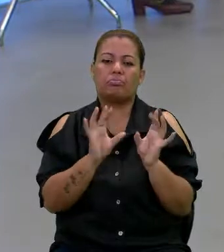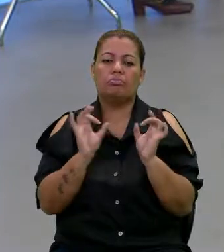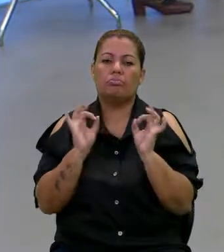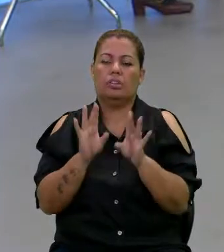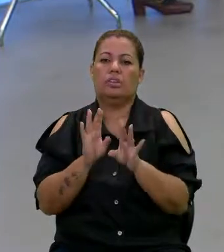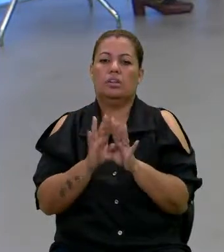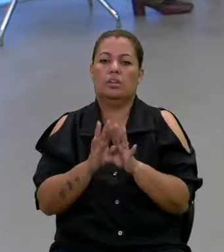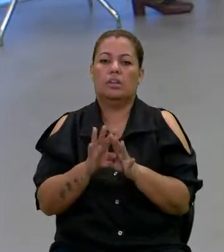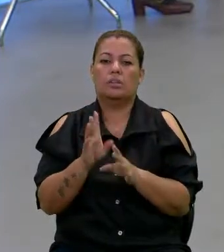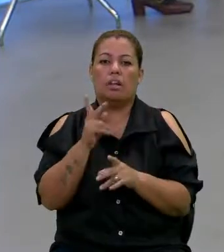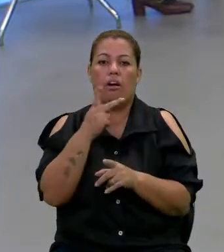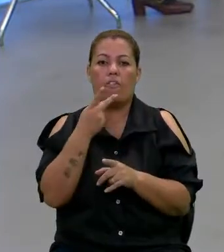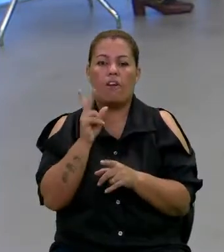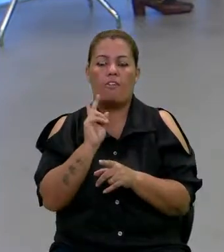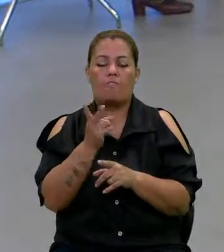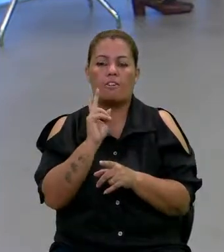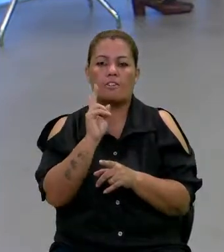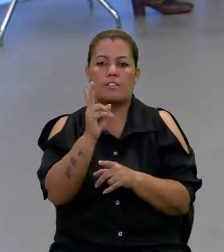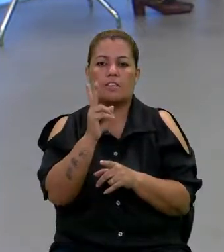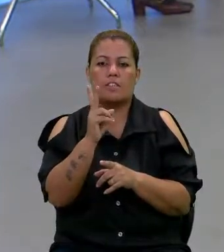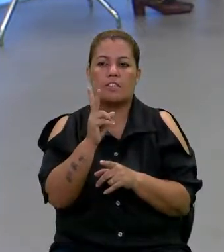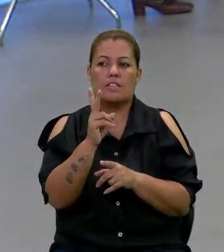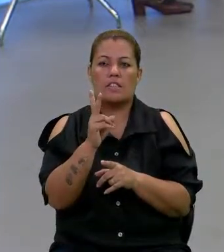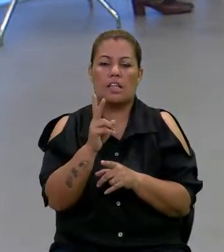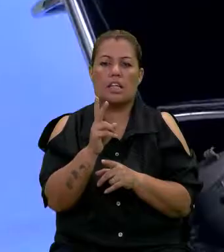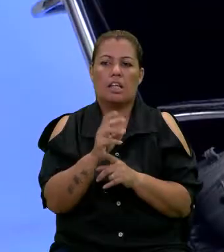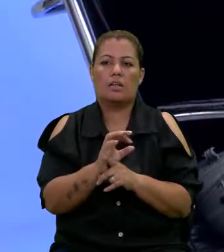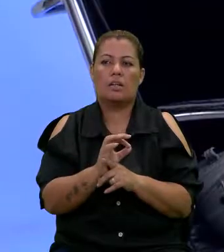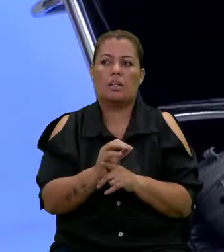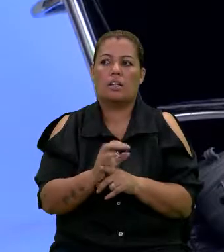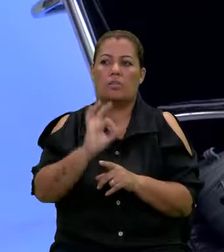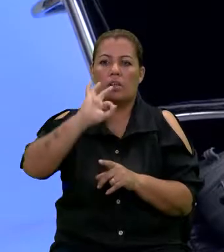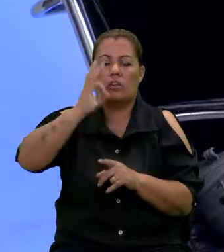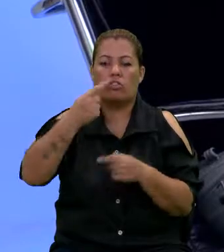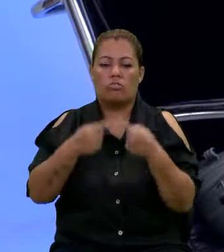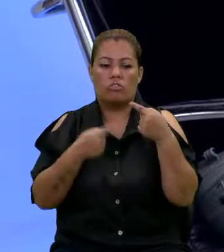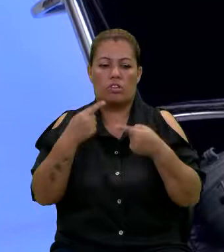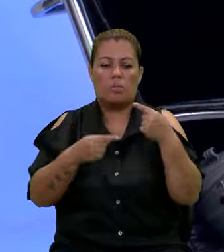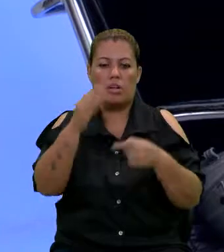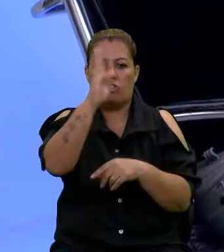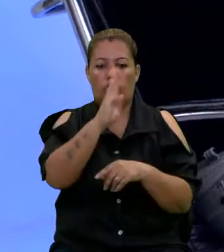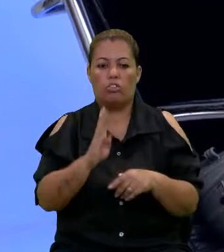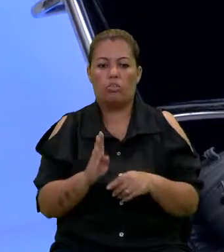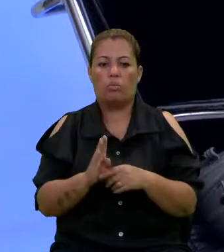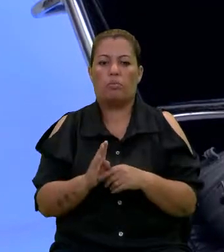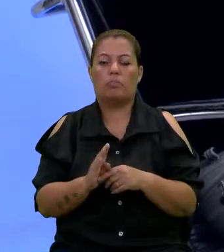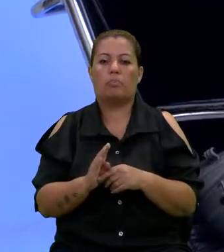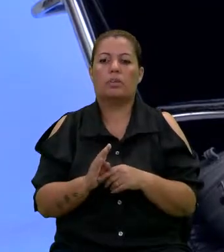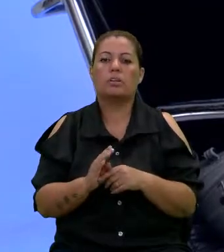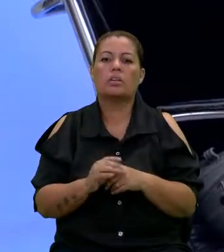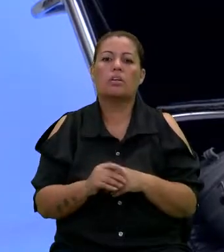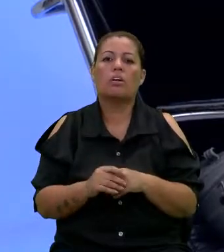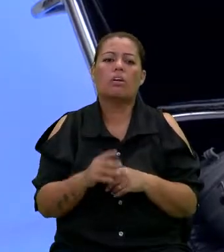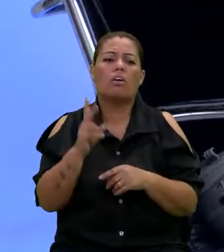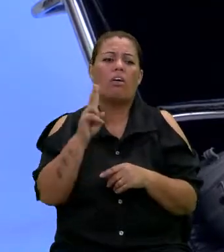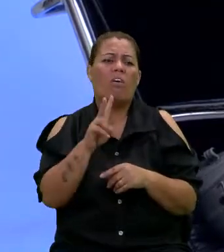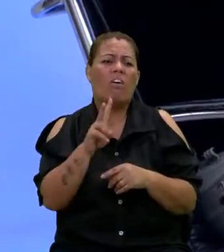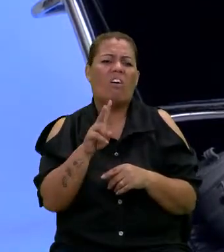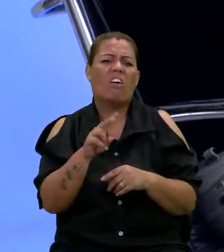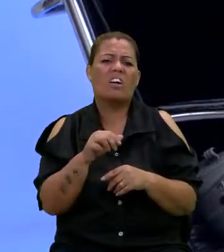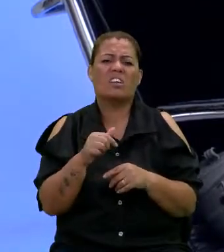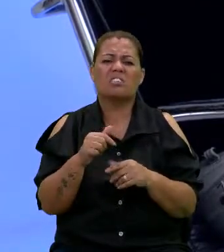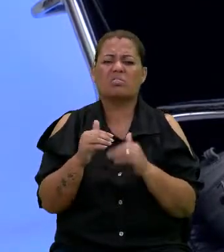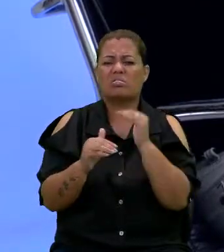mas ela falava uma coisa. Já nós estávamos no debate, assim, no Brasil, de células-tronco. Olha, vamos ver o